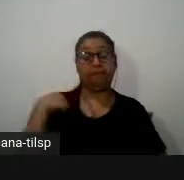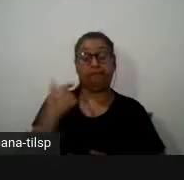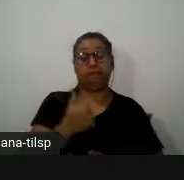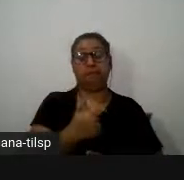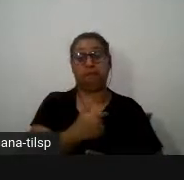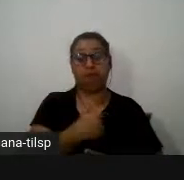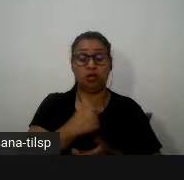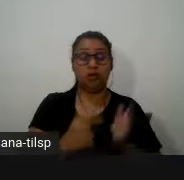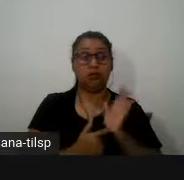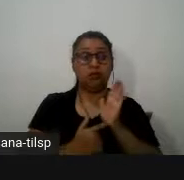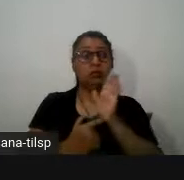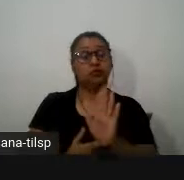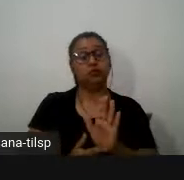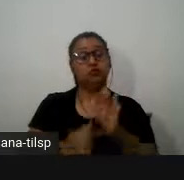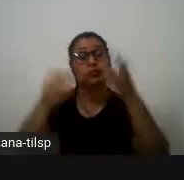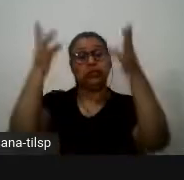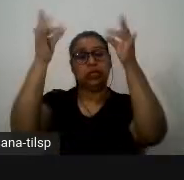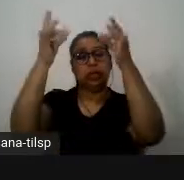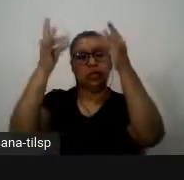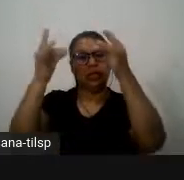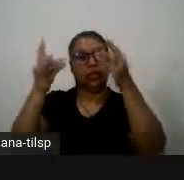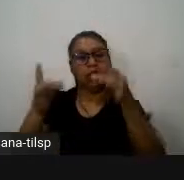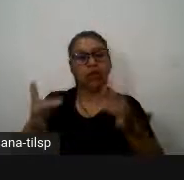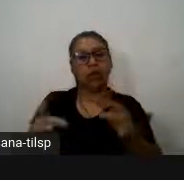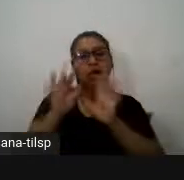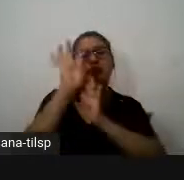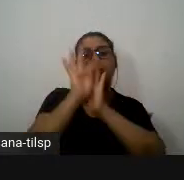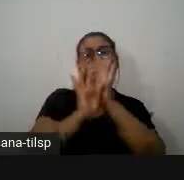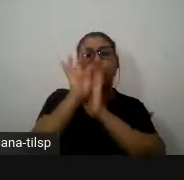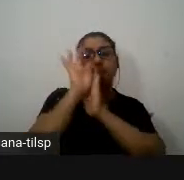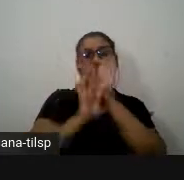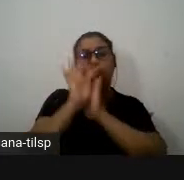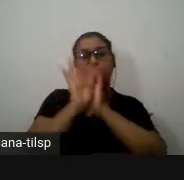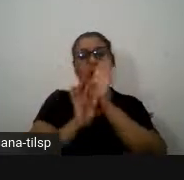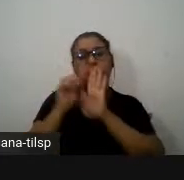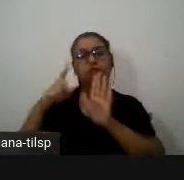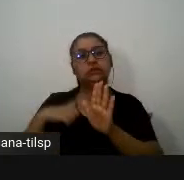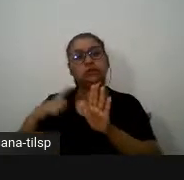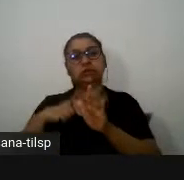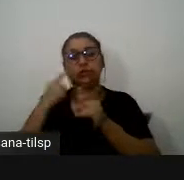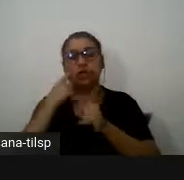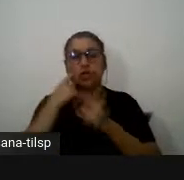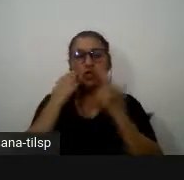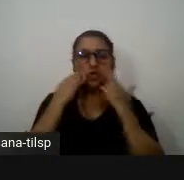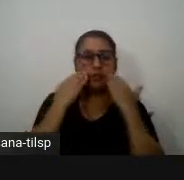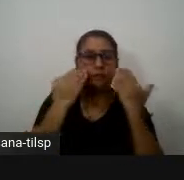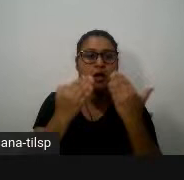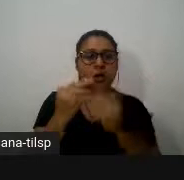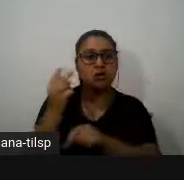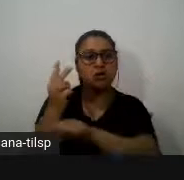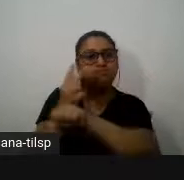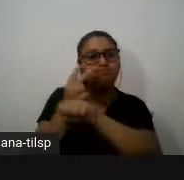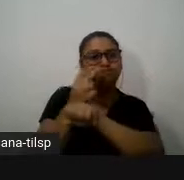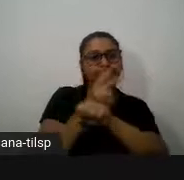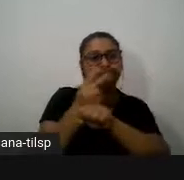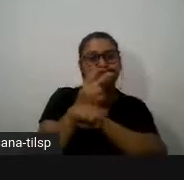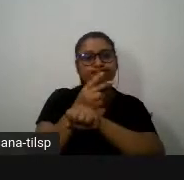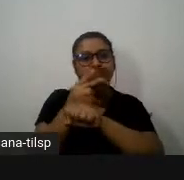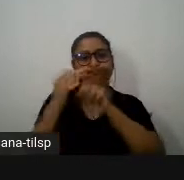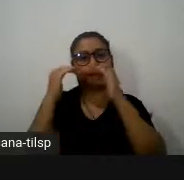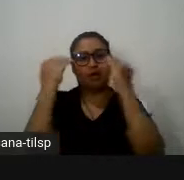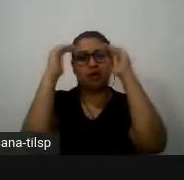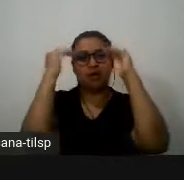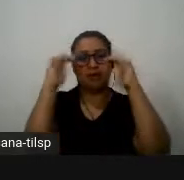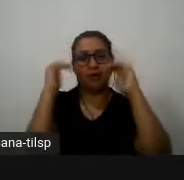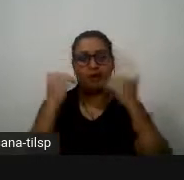os elementos recorrentes a todos os textos ou seja que nos dão então as pistas as tendências as previsibilidades perdão